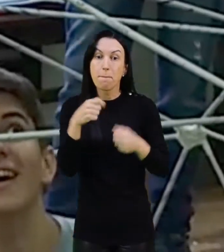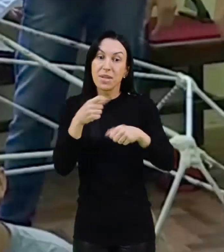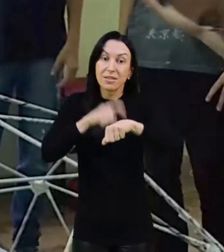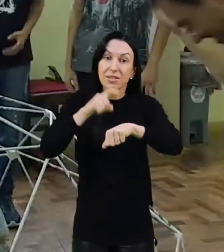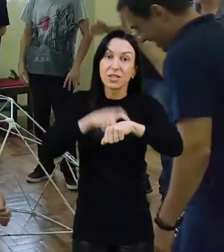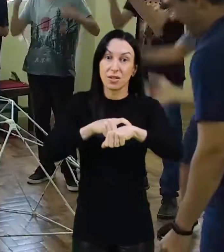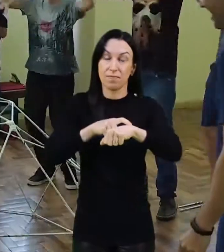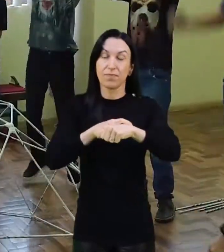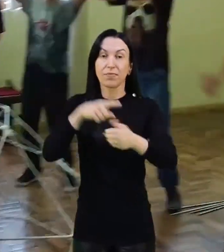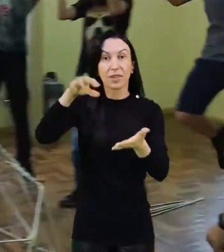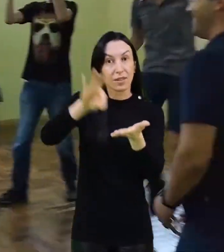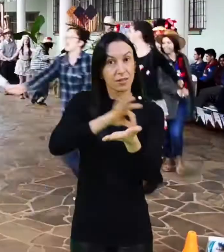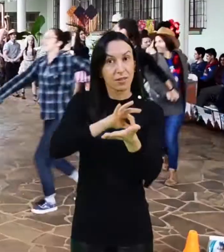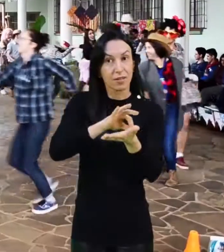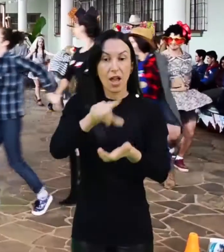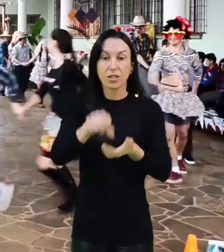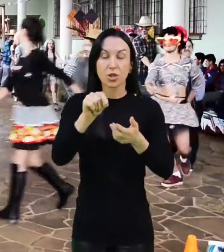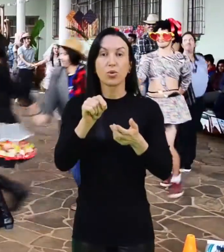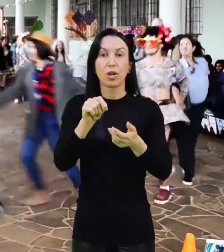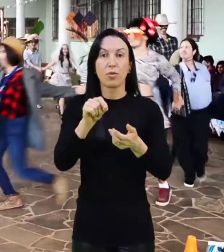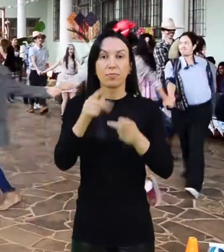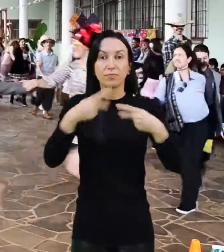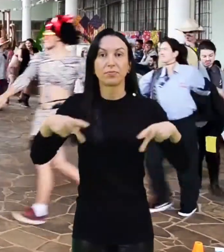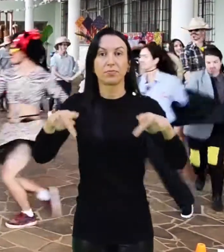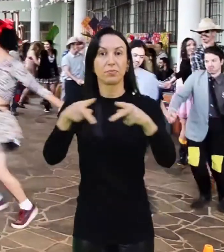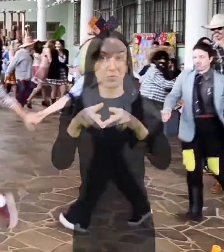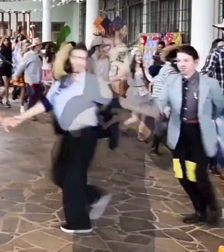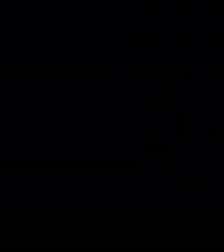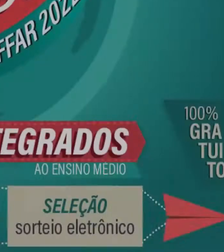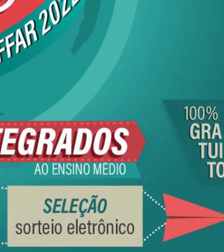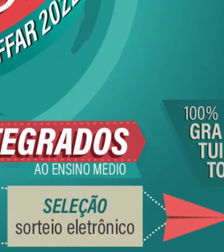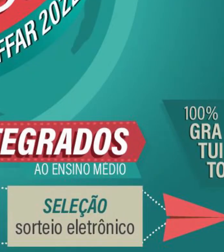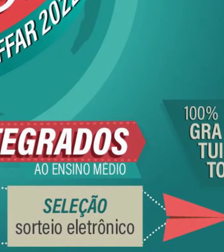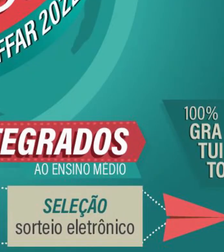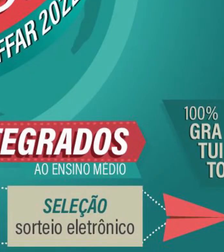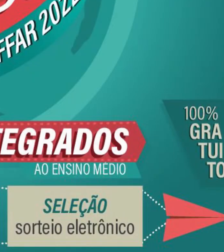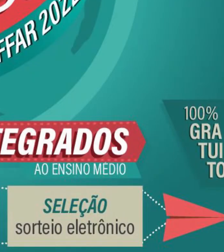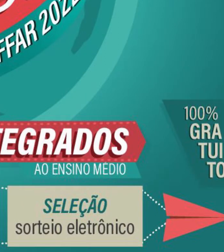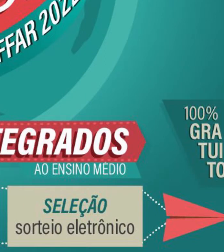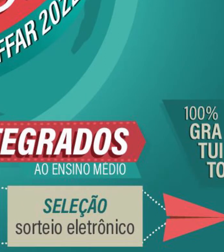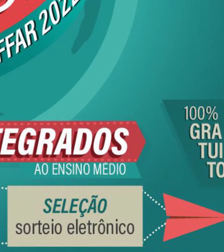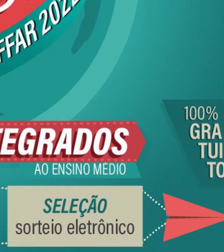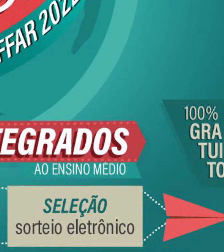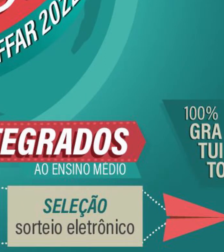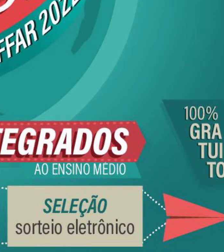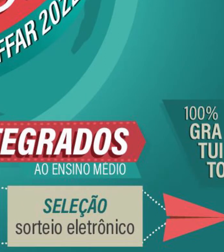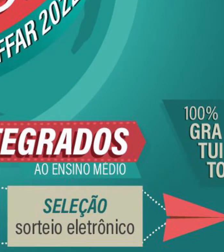interessado? Fique atento aos prazos de inscrição. A seleção será feita por sorteio público. Venha fazer parte desse time!